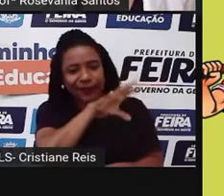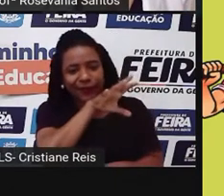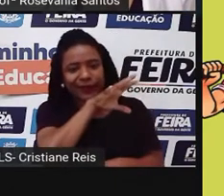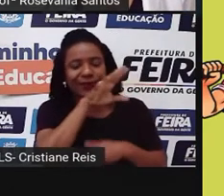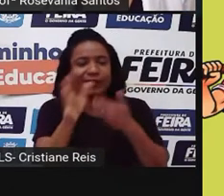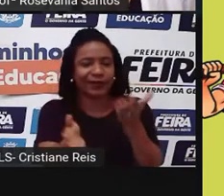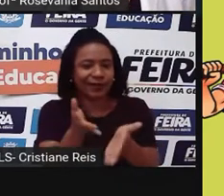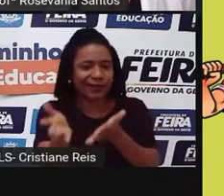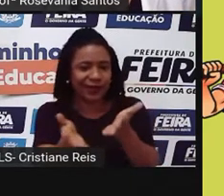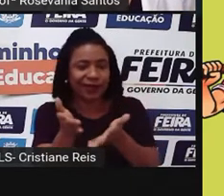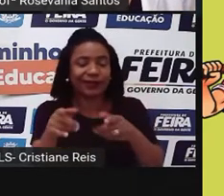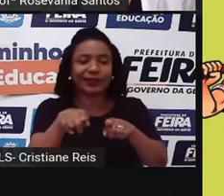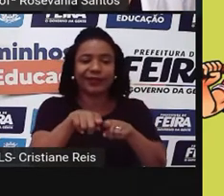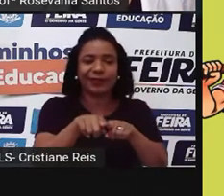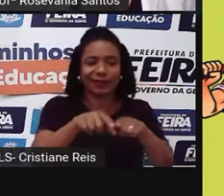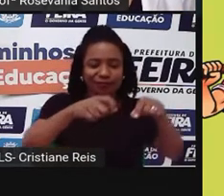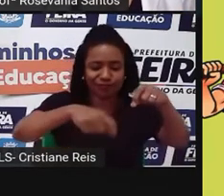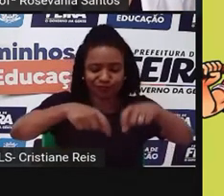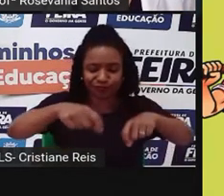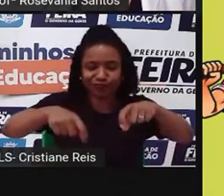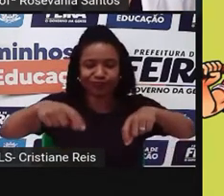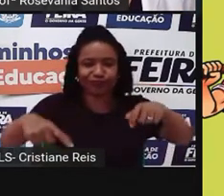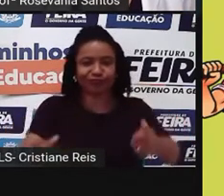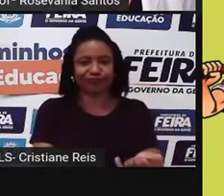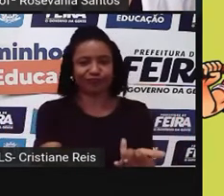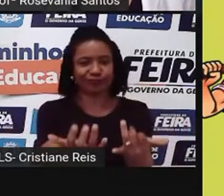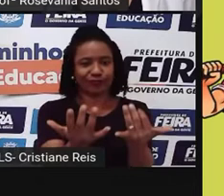pudesse plantar. O que já gera um impacto.